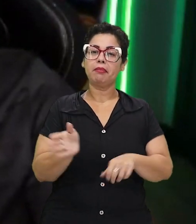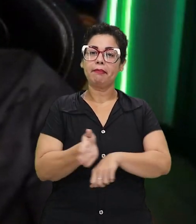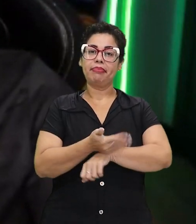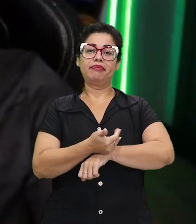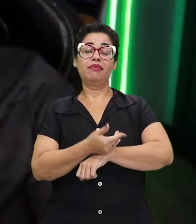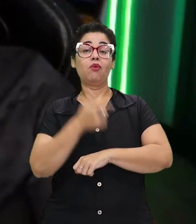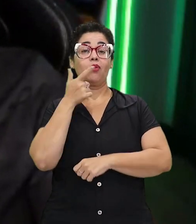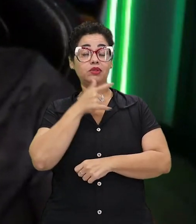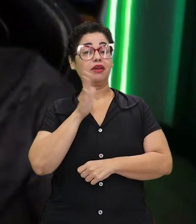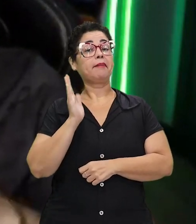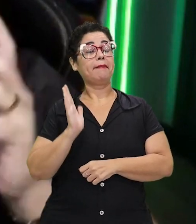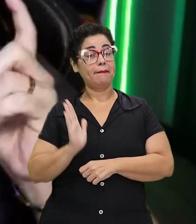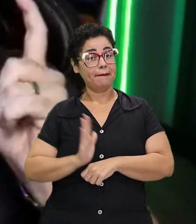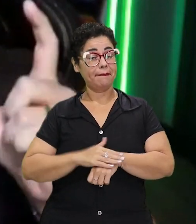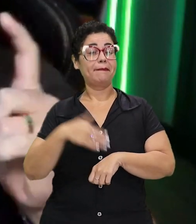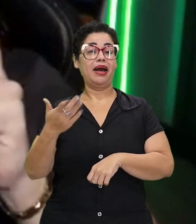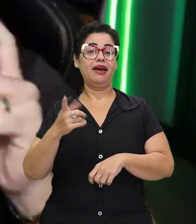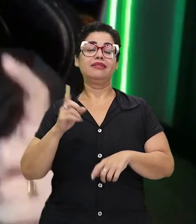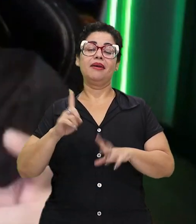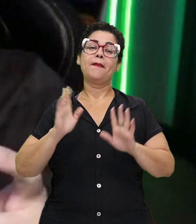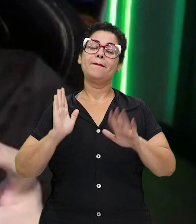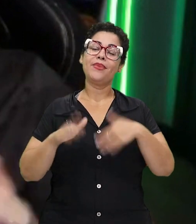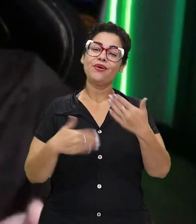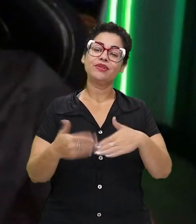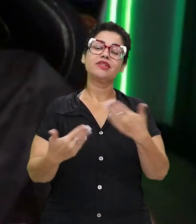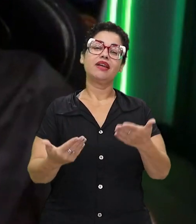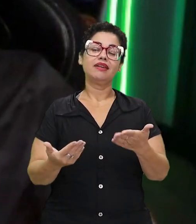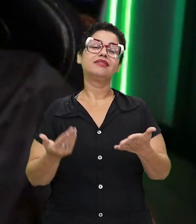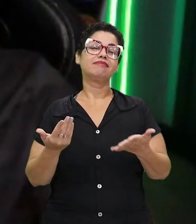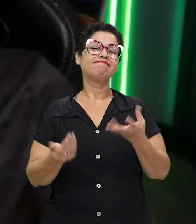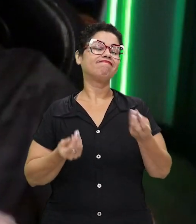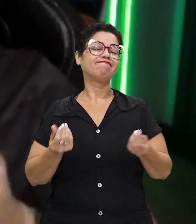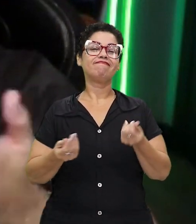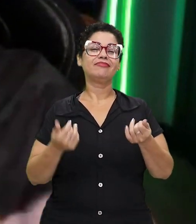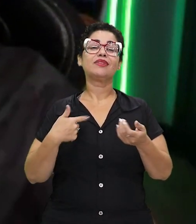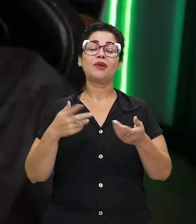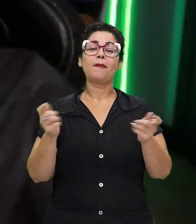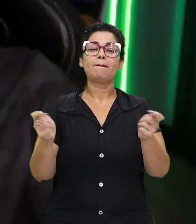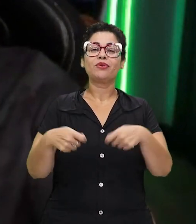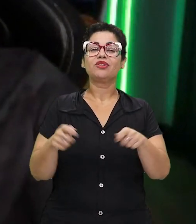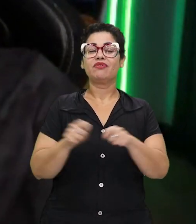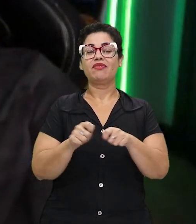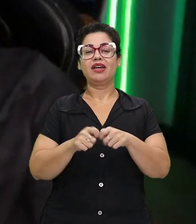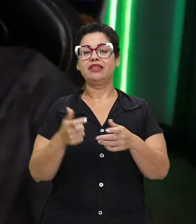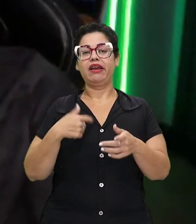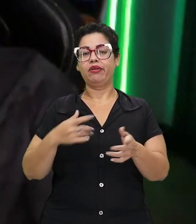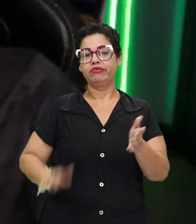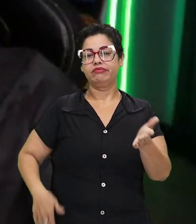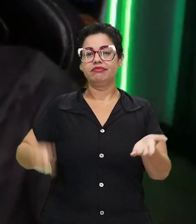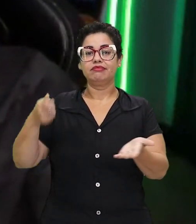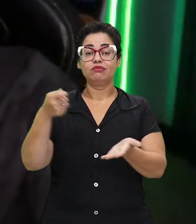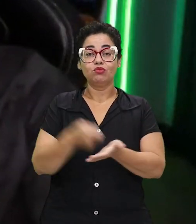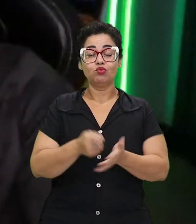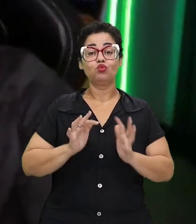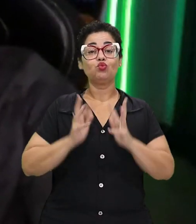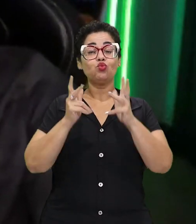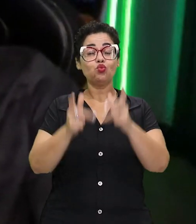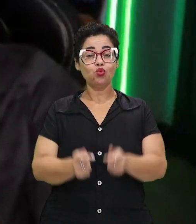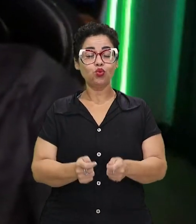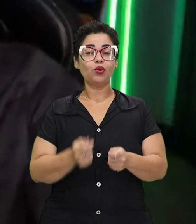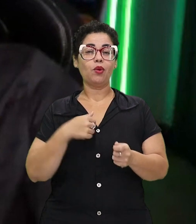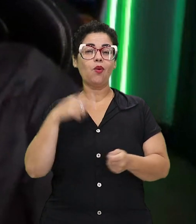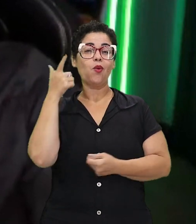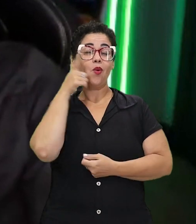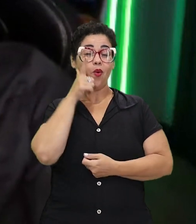Então, foi todo um processo para poder fazer. Eu não tirei do meu bolso mesmo. Tudo que eu